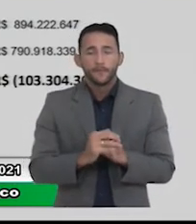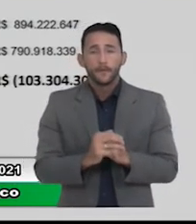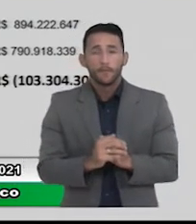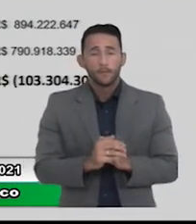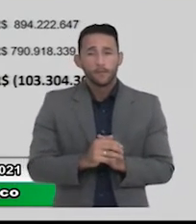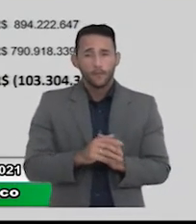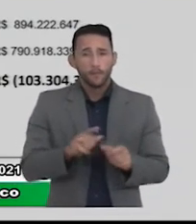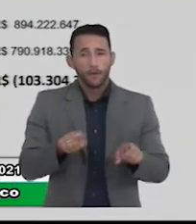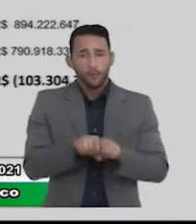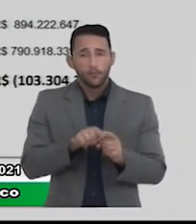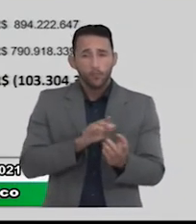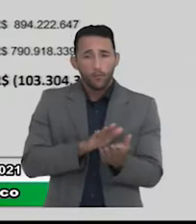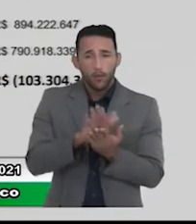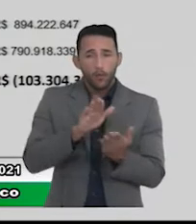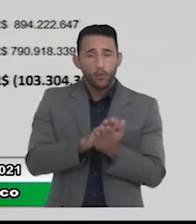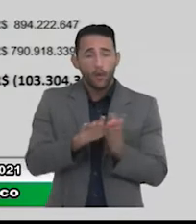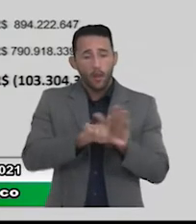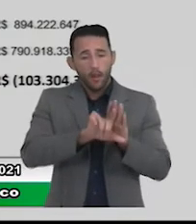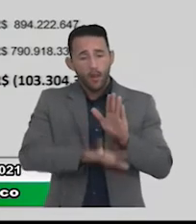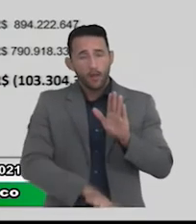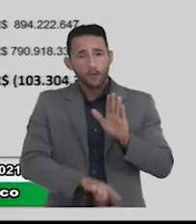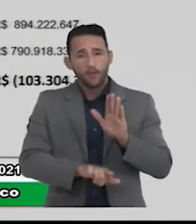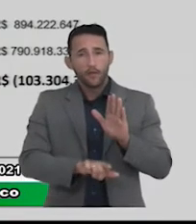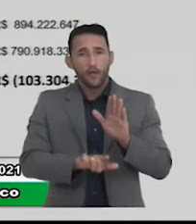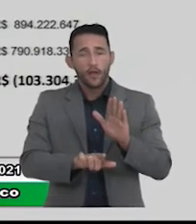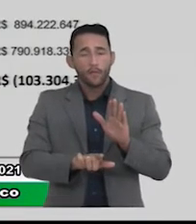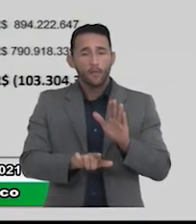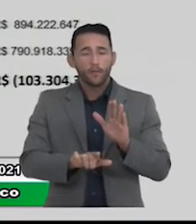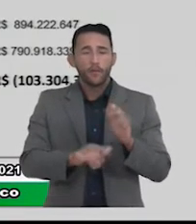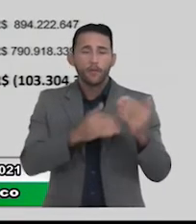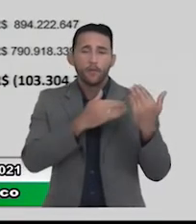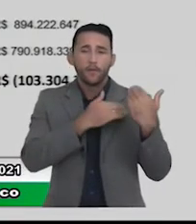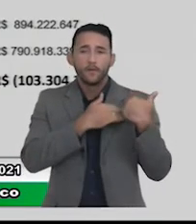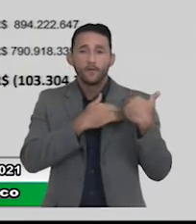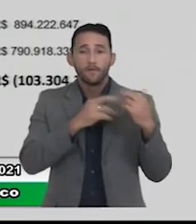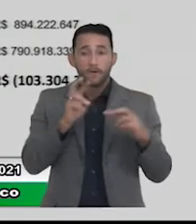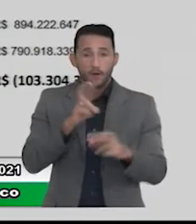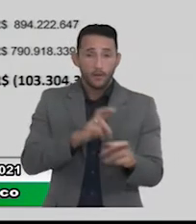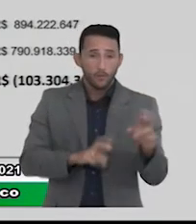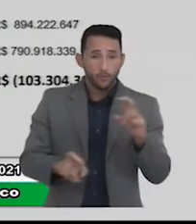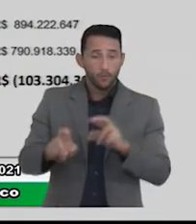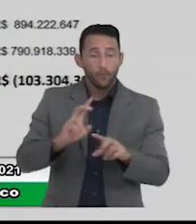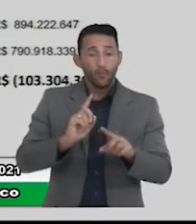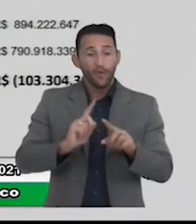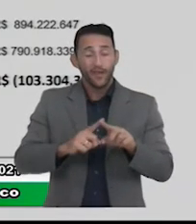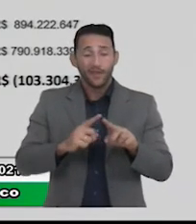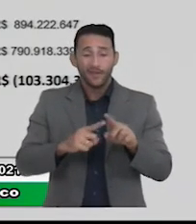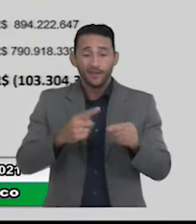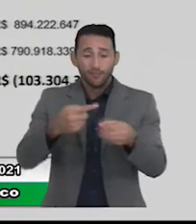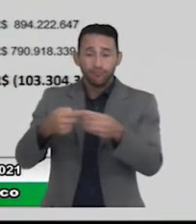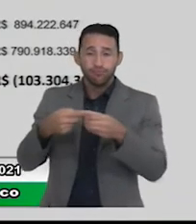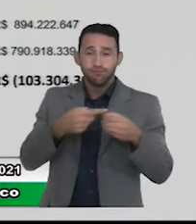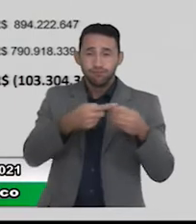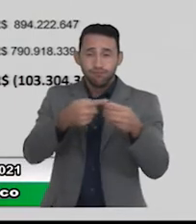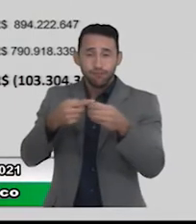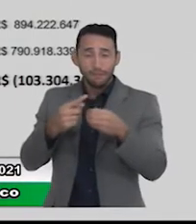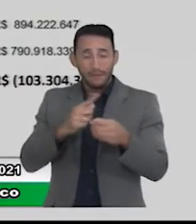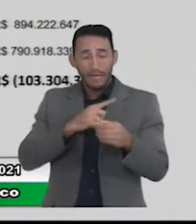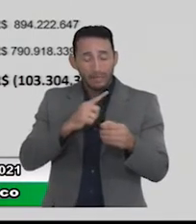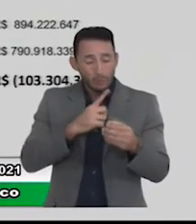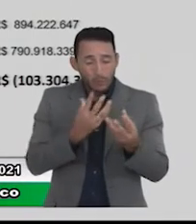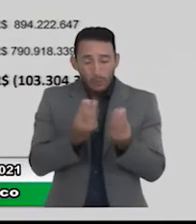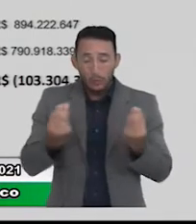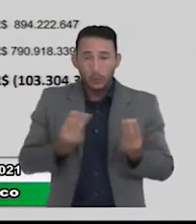publicada a lei de responsabilidade fiscal pelo alto índice de endividamento dos municípios. E aí, é um outro indicador muito bom que o